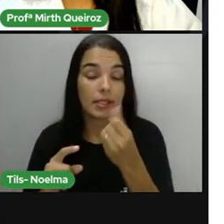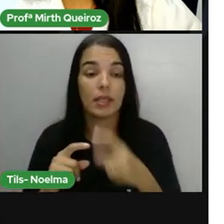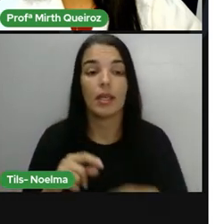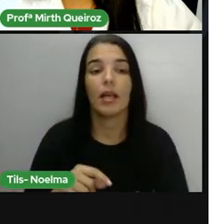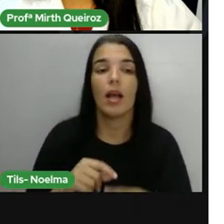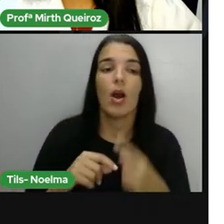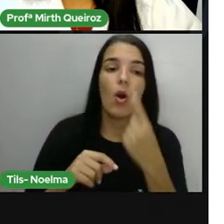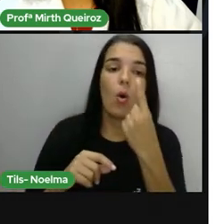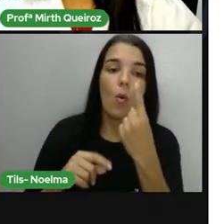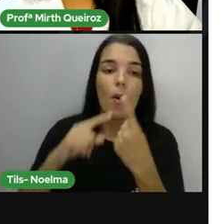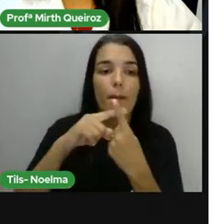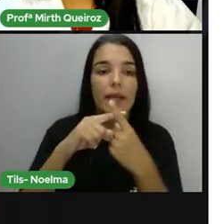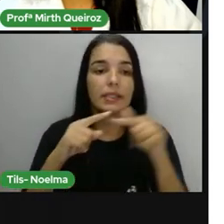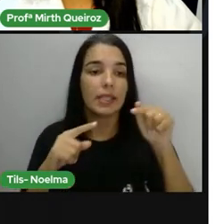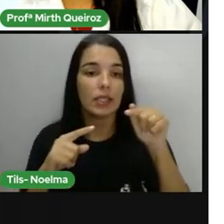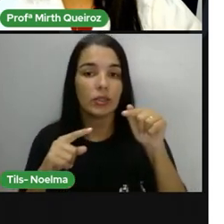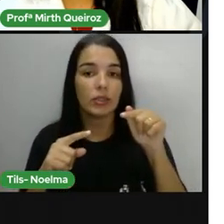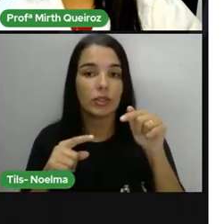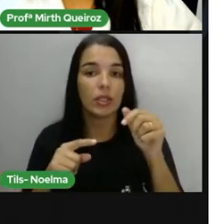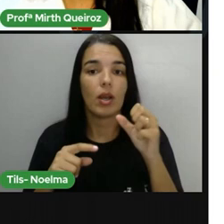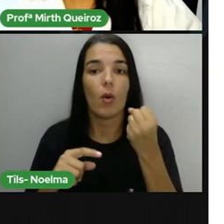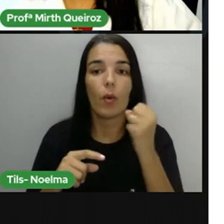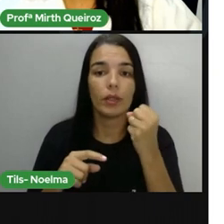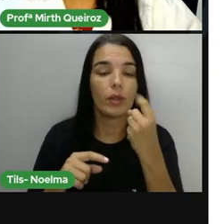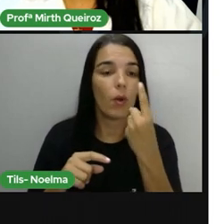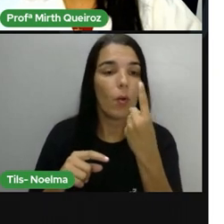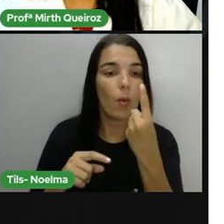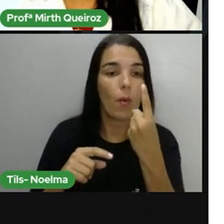8. 1 mais 5, 6.